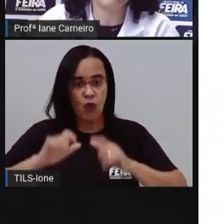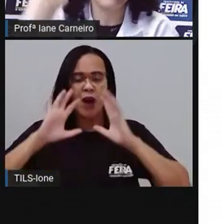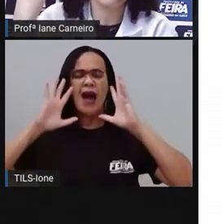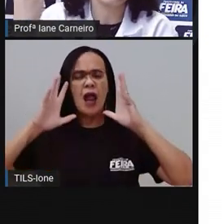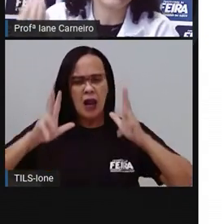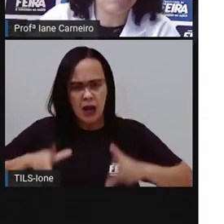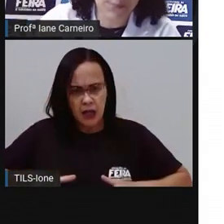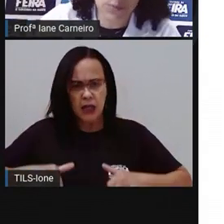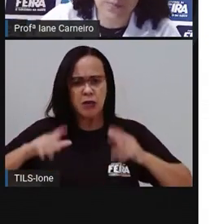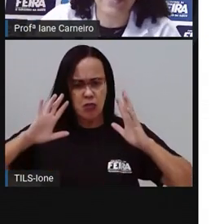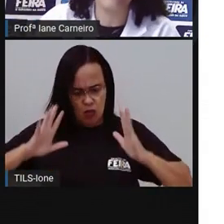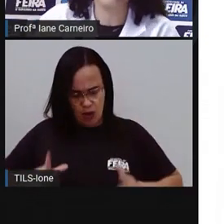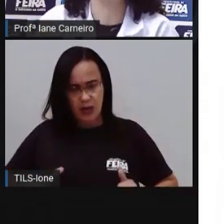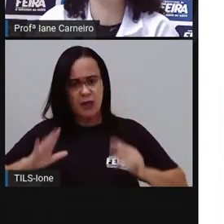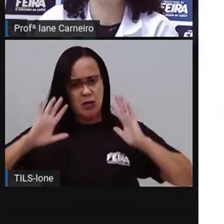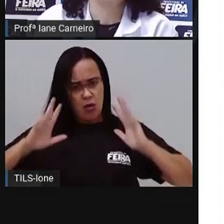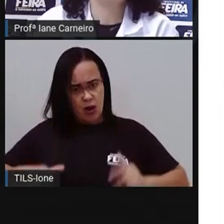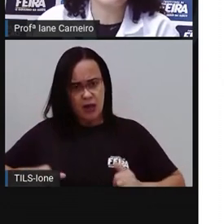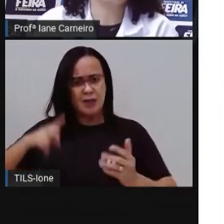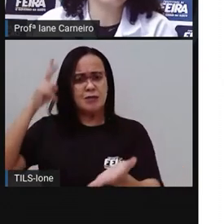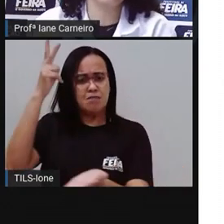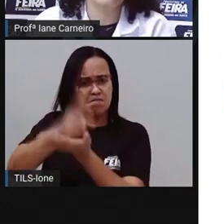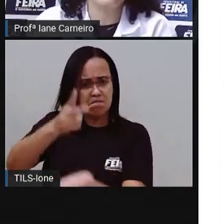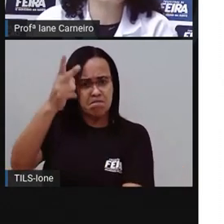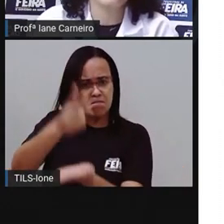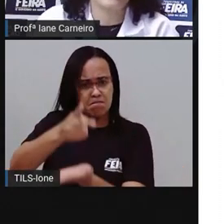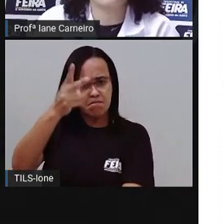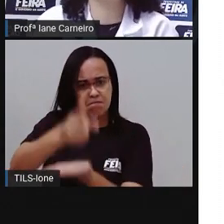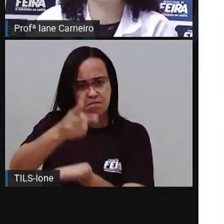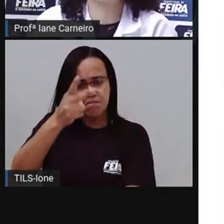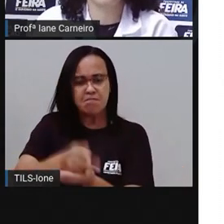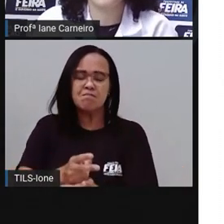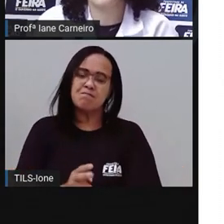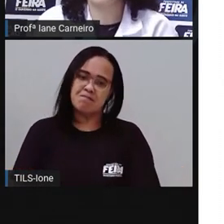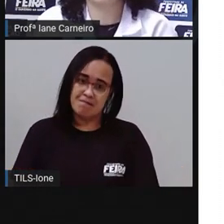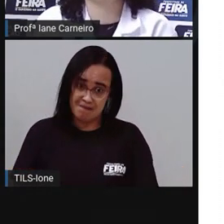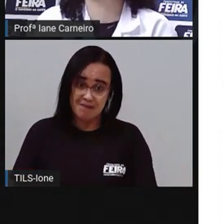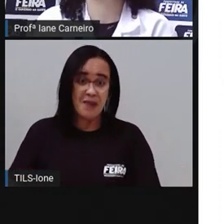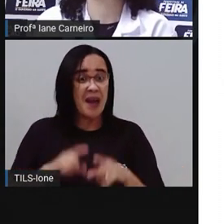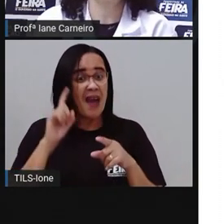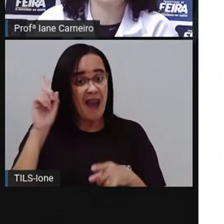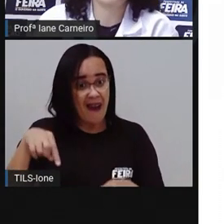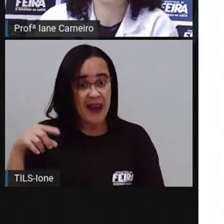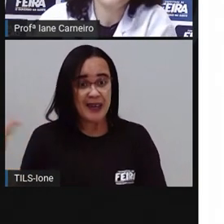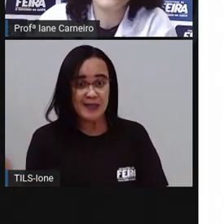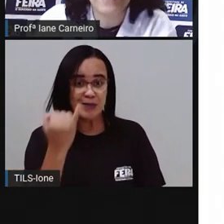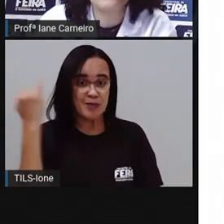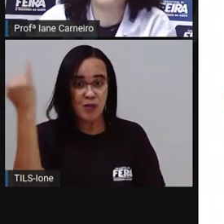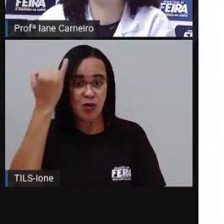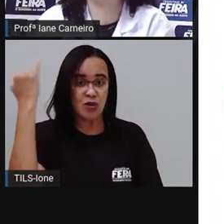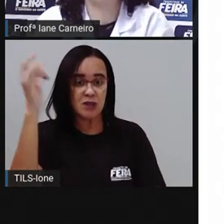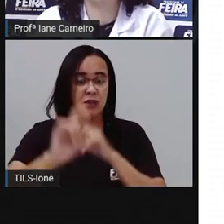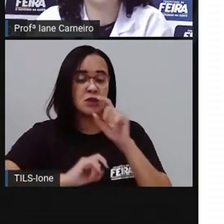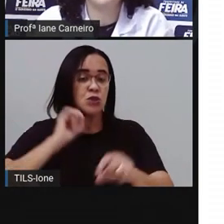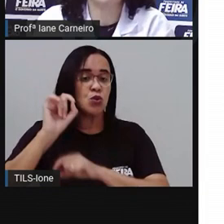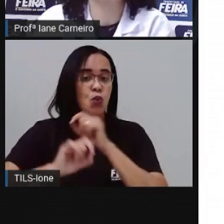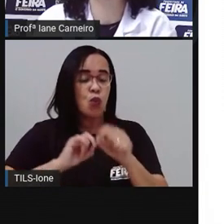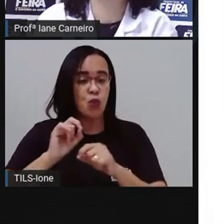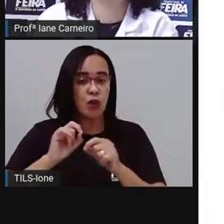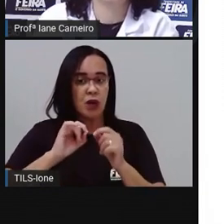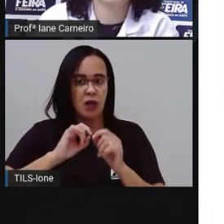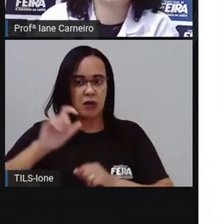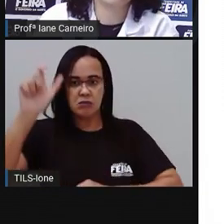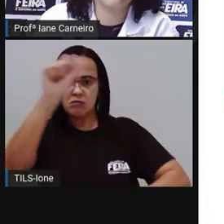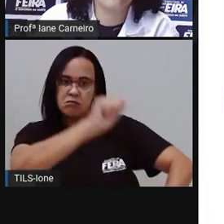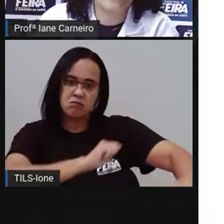sempre limpo, né? E aí, ó, é ideal, né? O correto, o recomendado é a gente fazer a limpeza